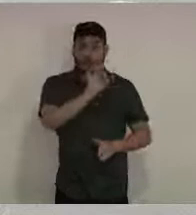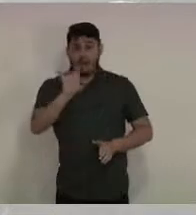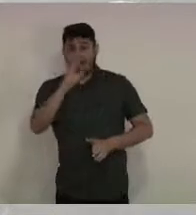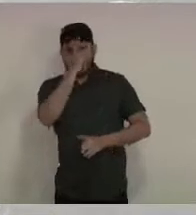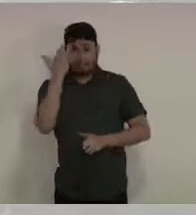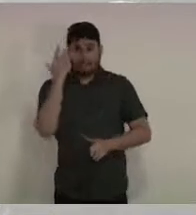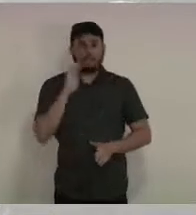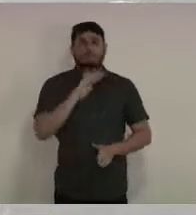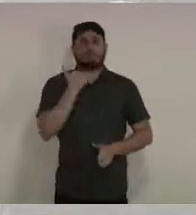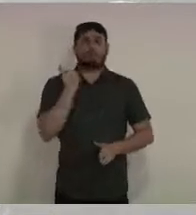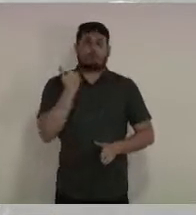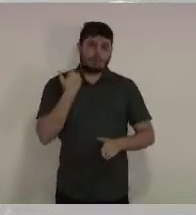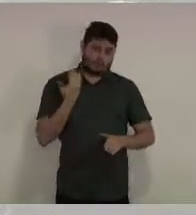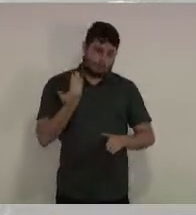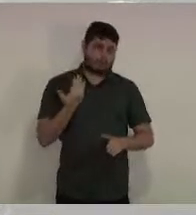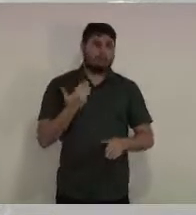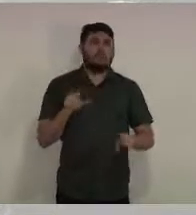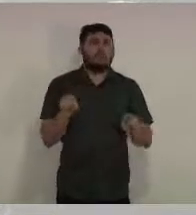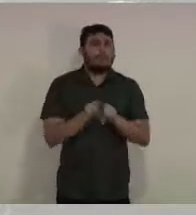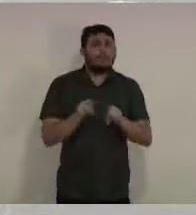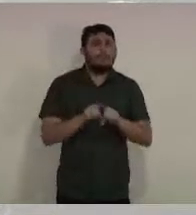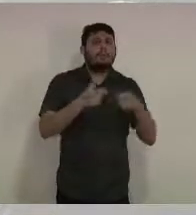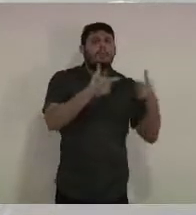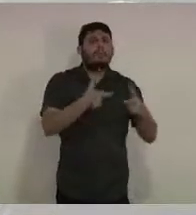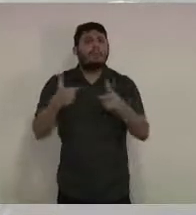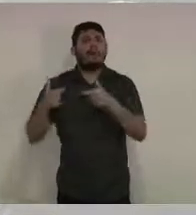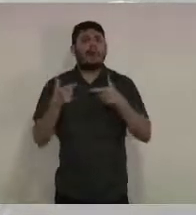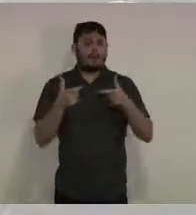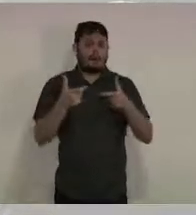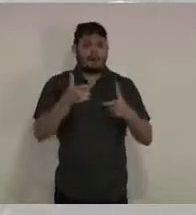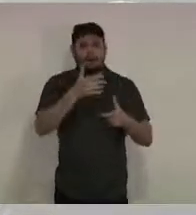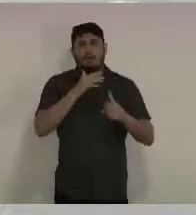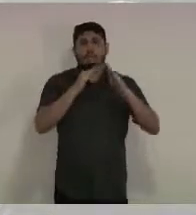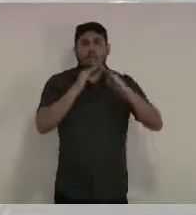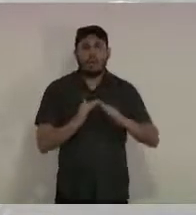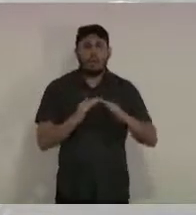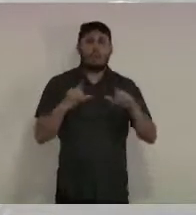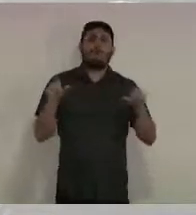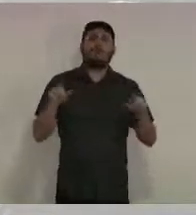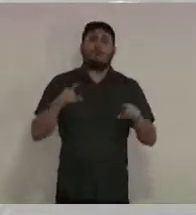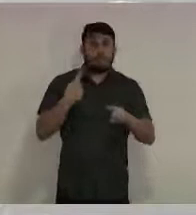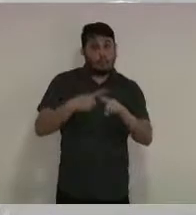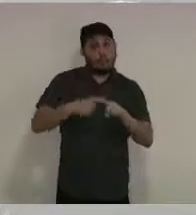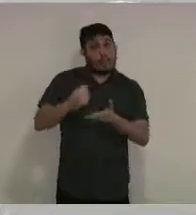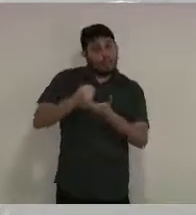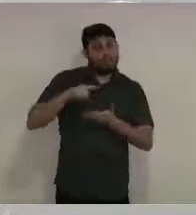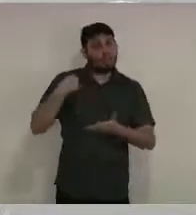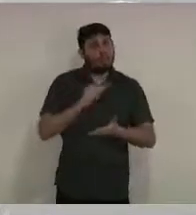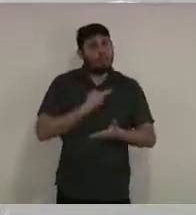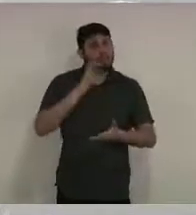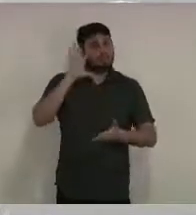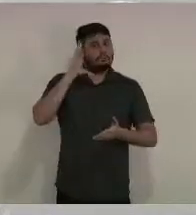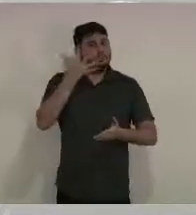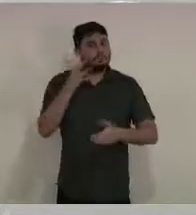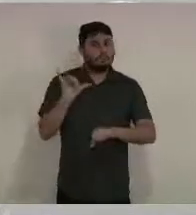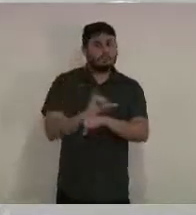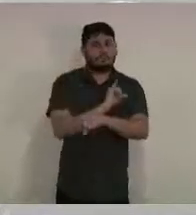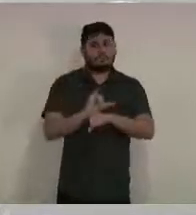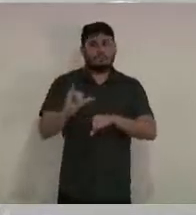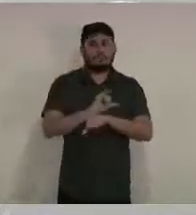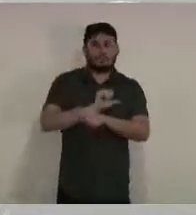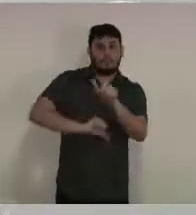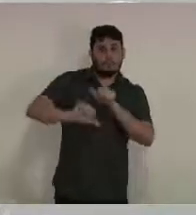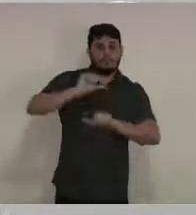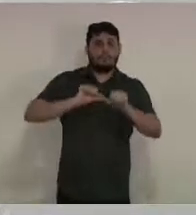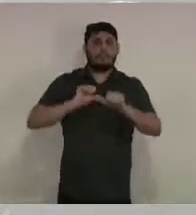e a localização desses casos, para a tomada de decisão aqui no nosso território. E nós temos no